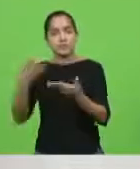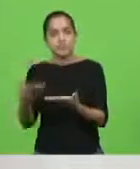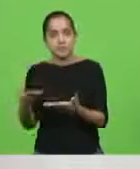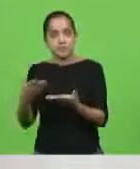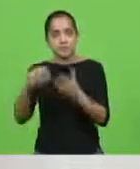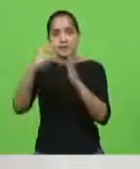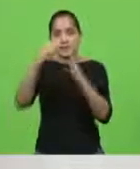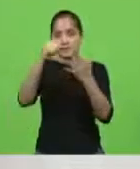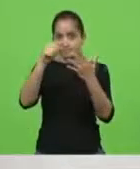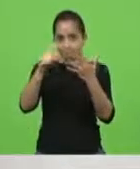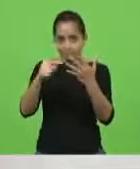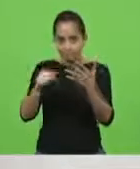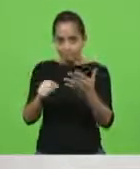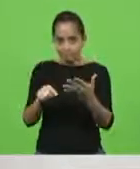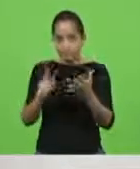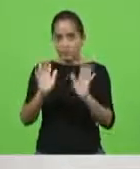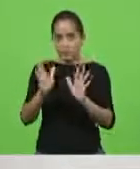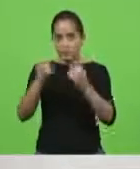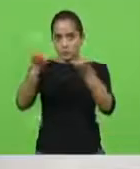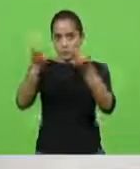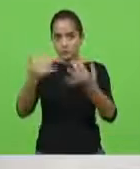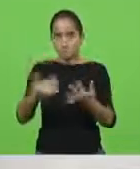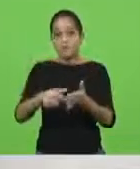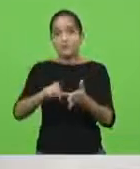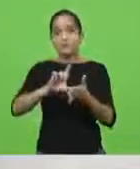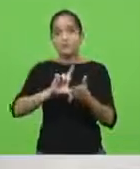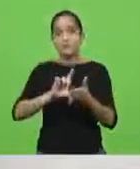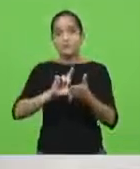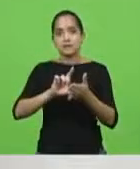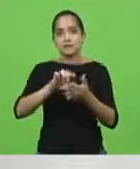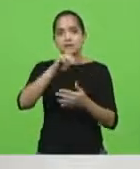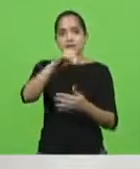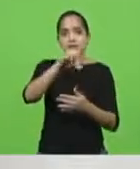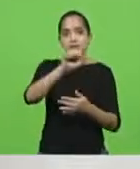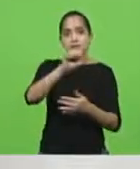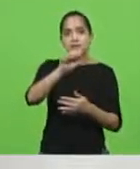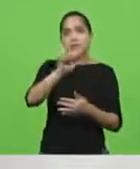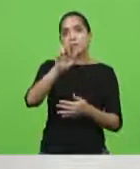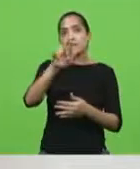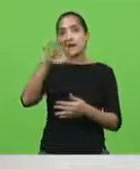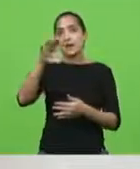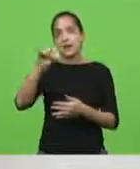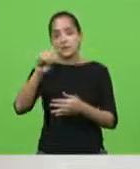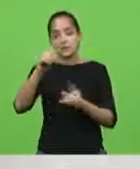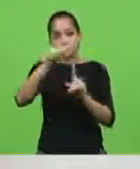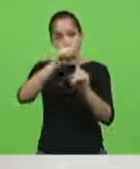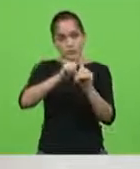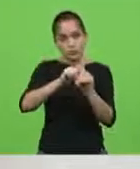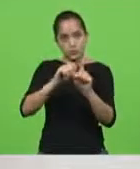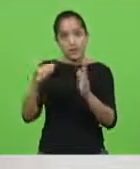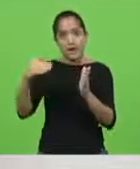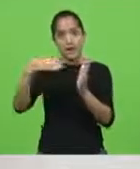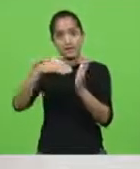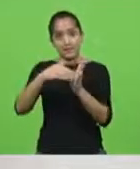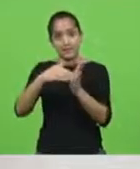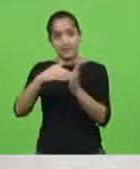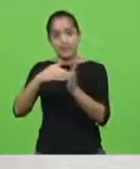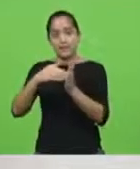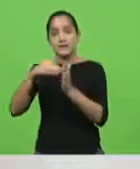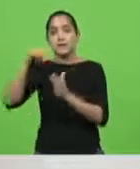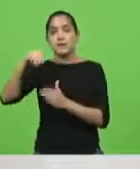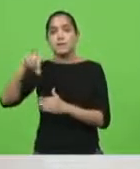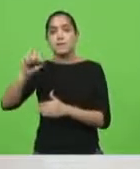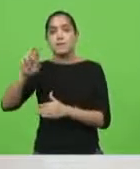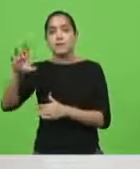categorias que nós já mencionamos, de março de 2020 até o exercício de 2021, que